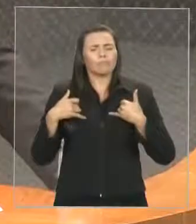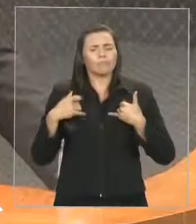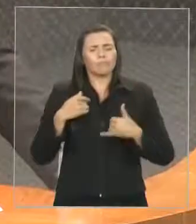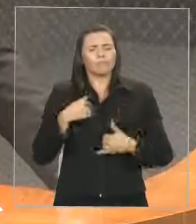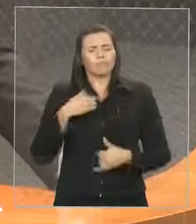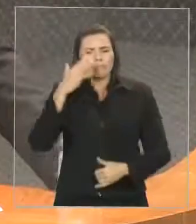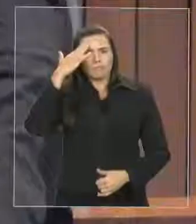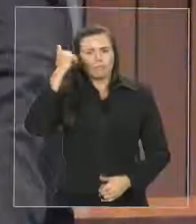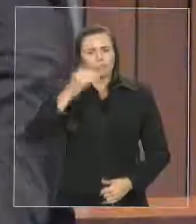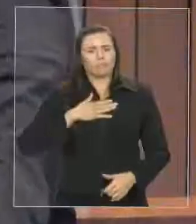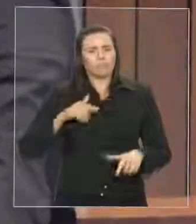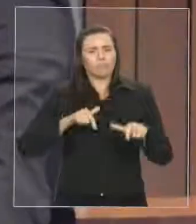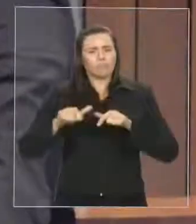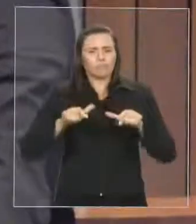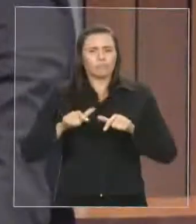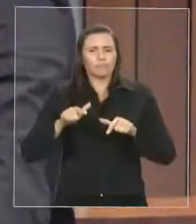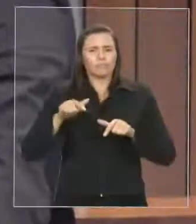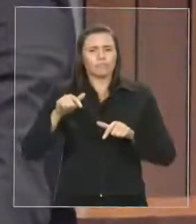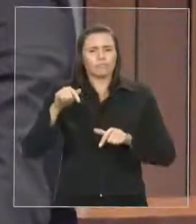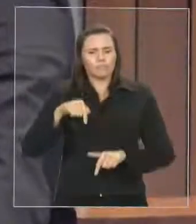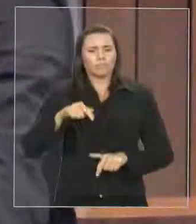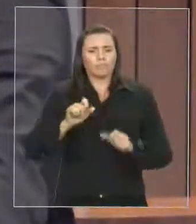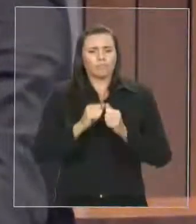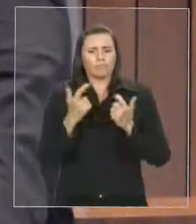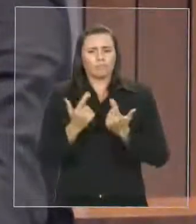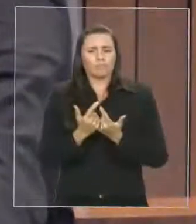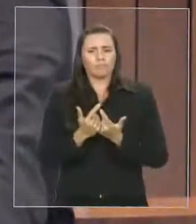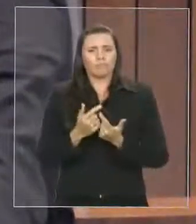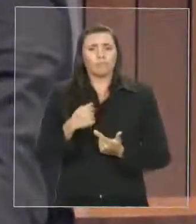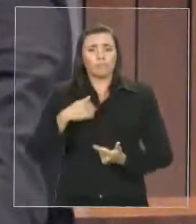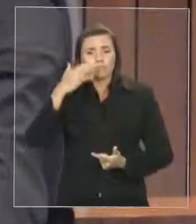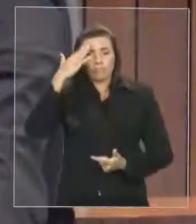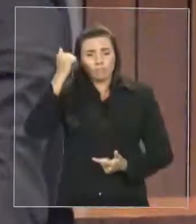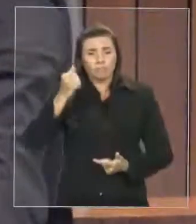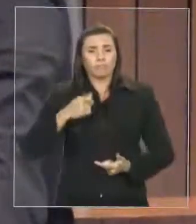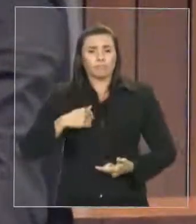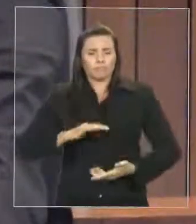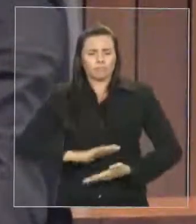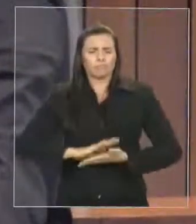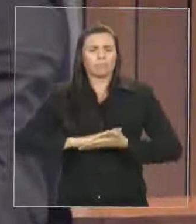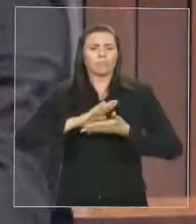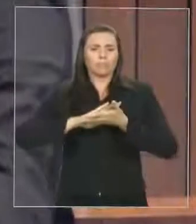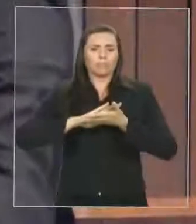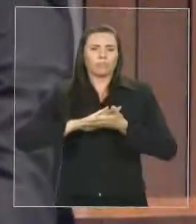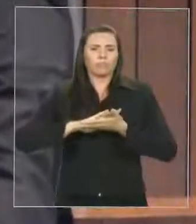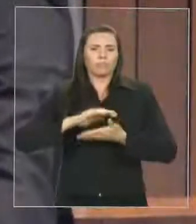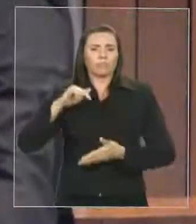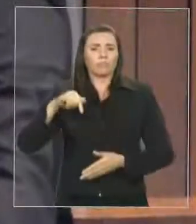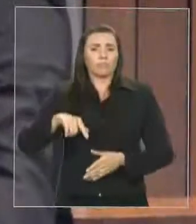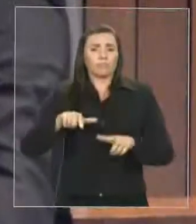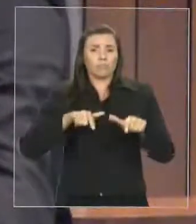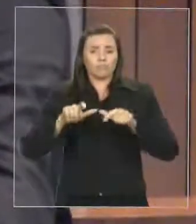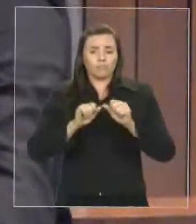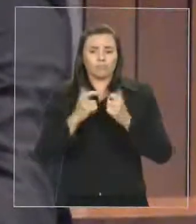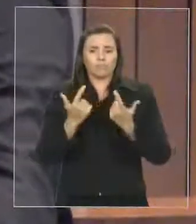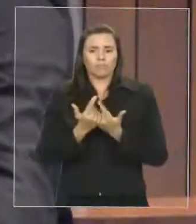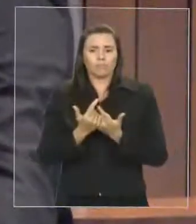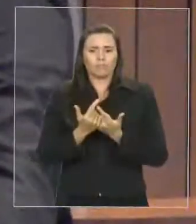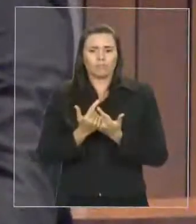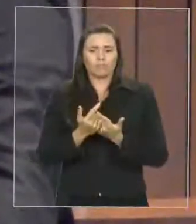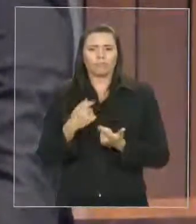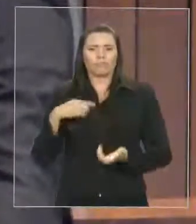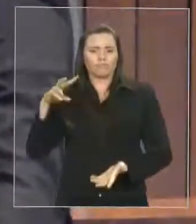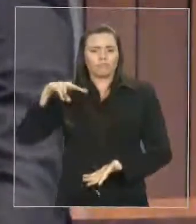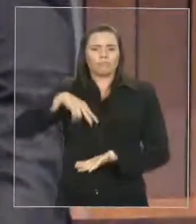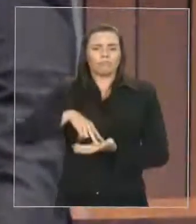certeza que elevo o nome desta casa, que engrandeço o nome desta casa em todos os lugares que os meus pés tocam, em defesa do Parlamento Estadual,